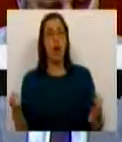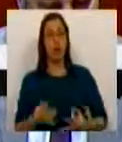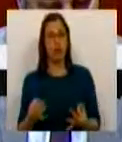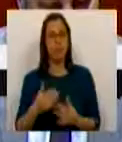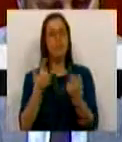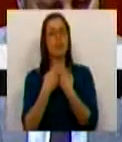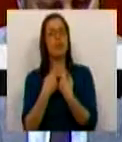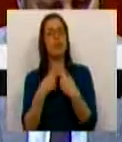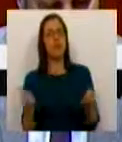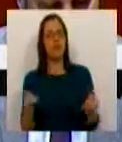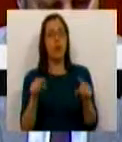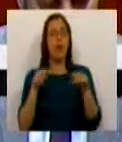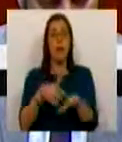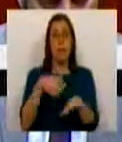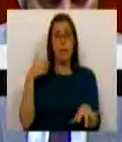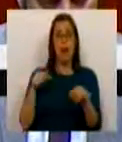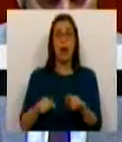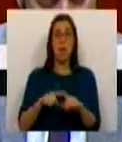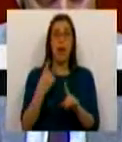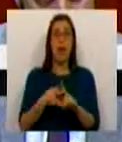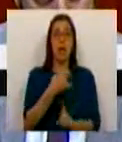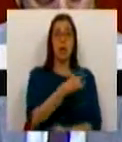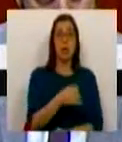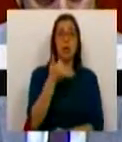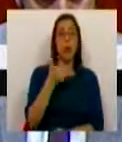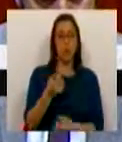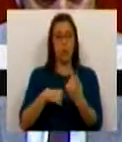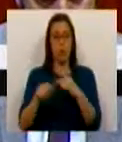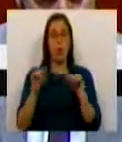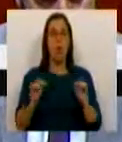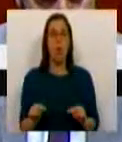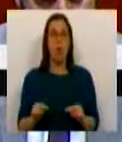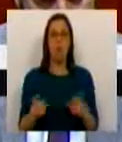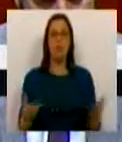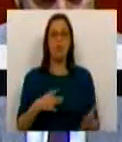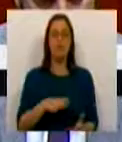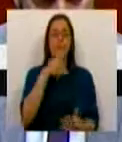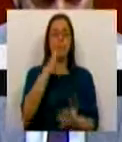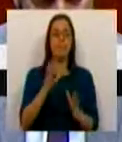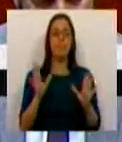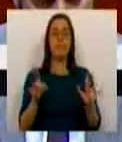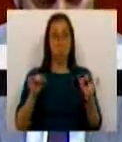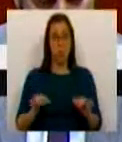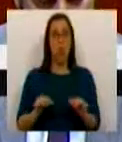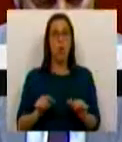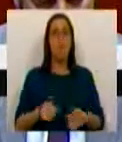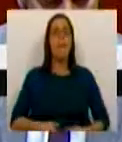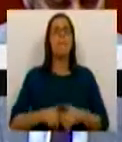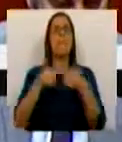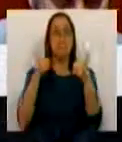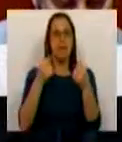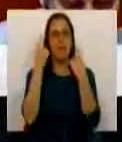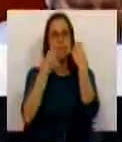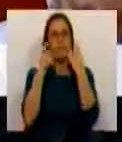Era diferente este Parlamento em 2002 do que é hoje. E quero dizer-lhes que hoje é melhor,